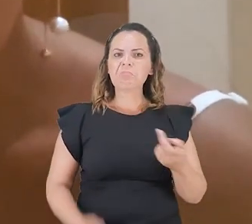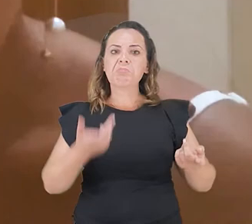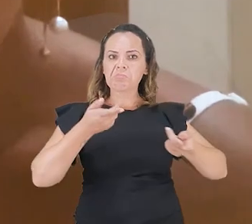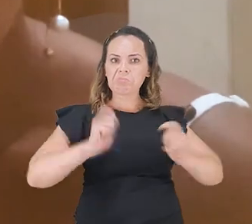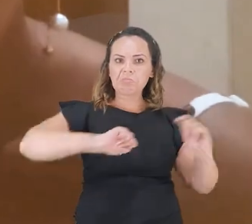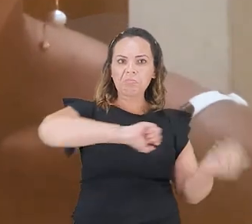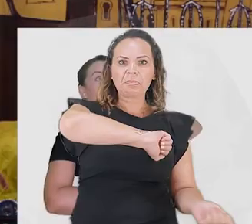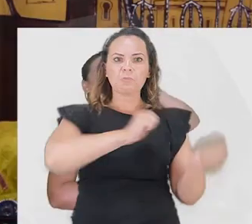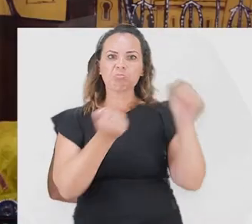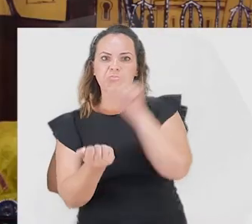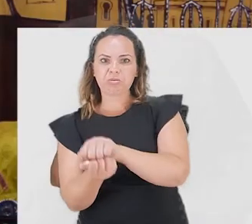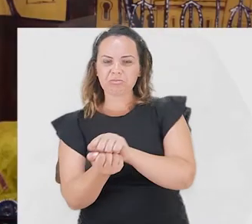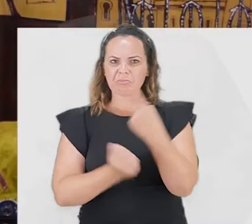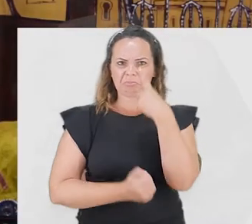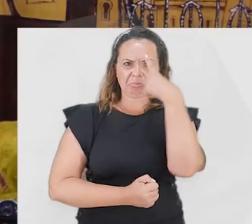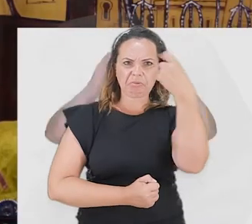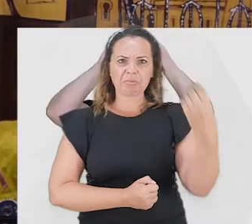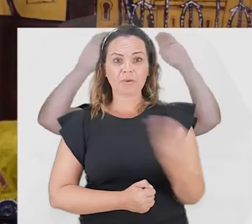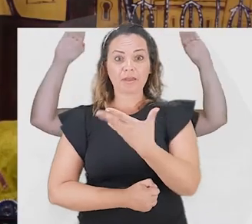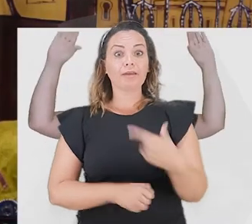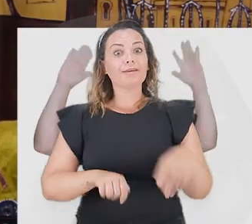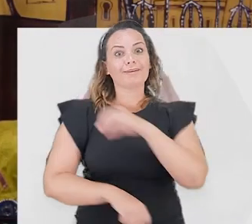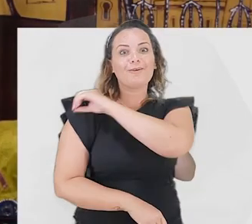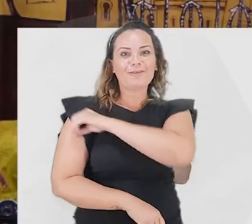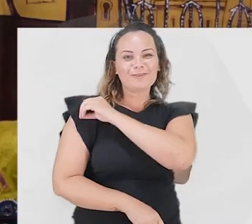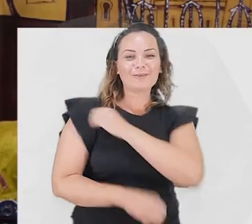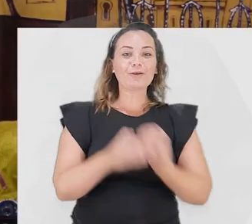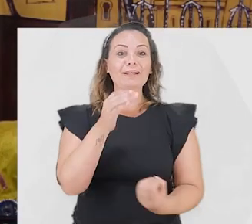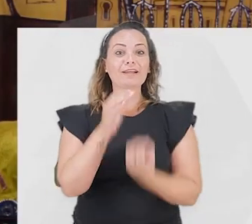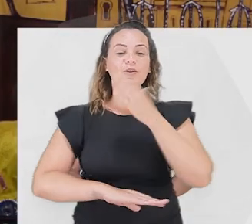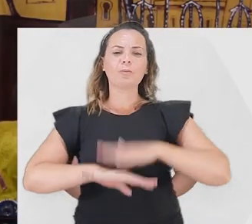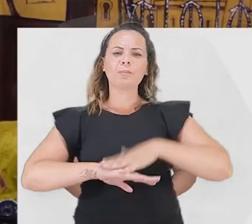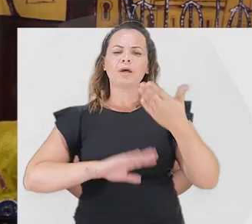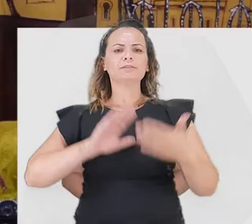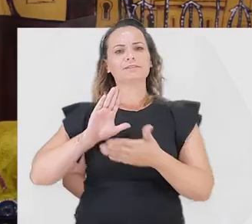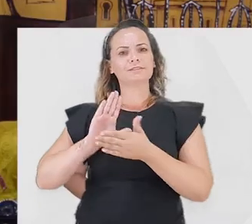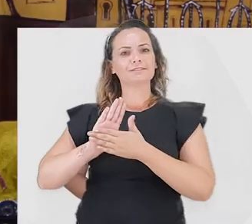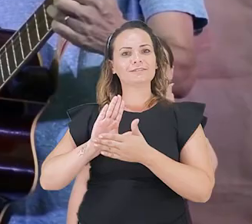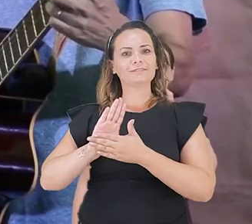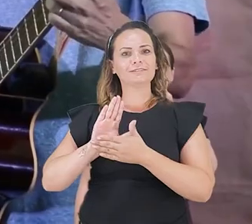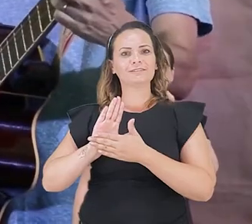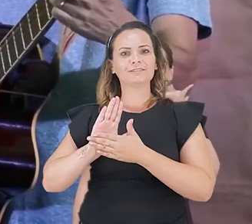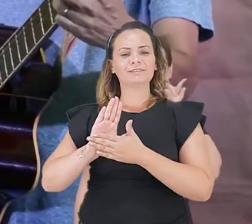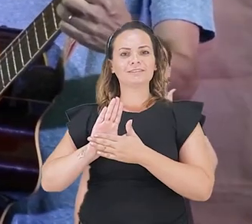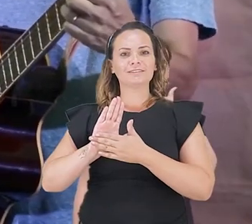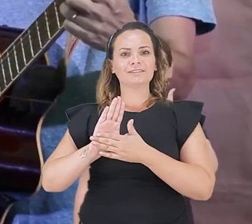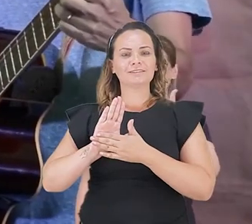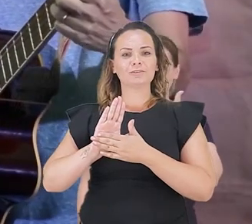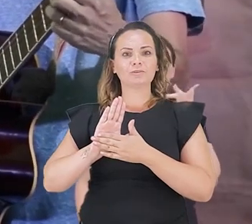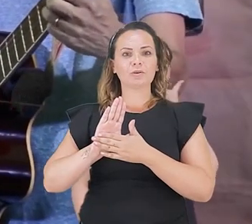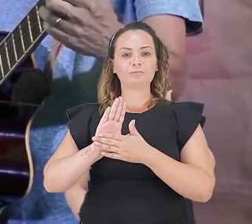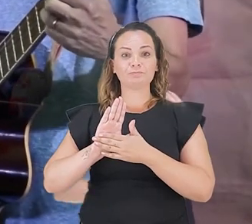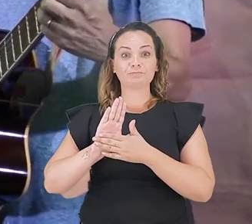reinventar e além dessas oficinas, ele fez mais, ele propôs o lançamento